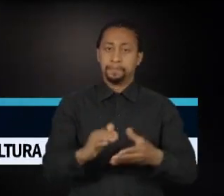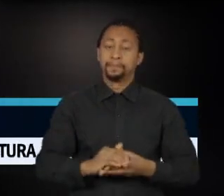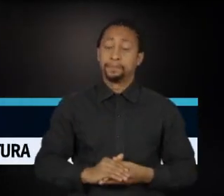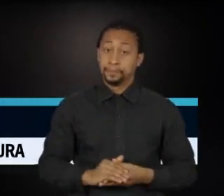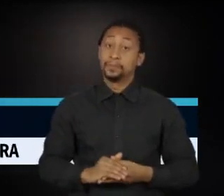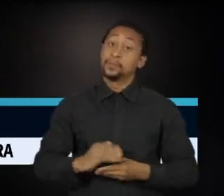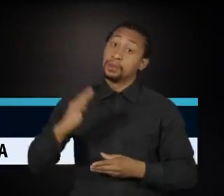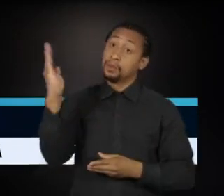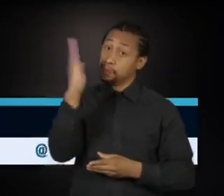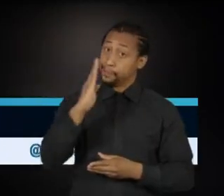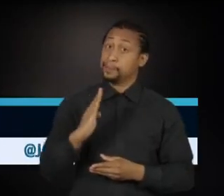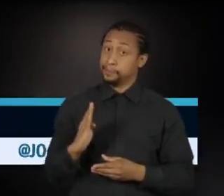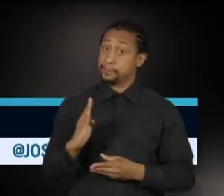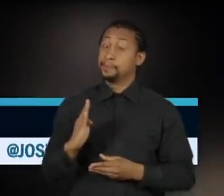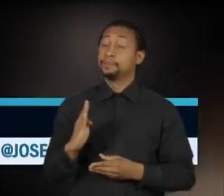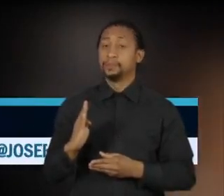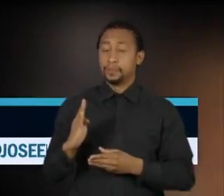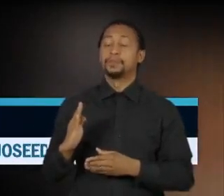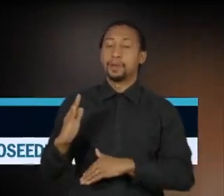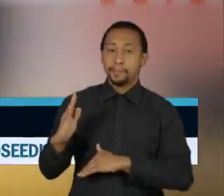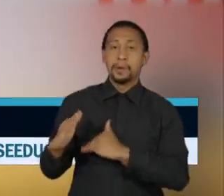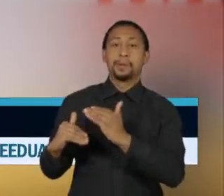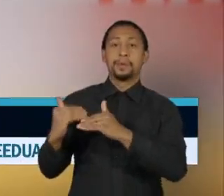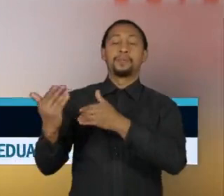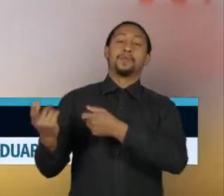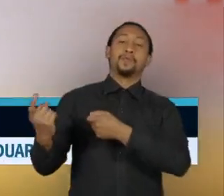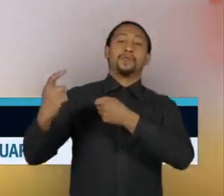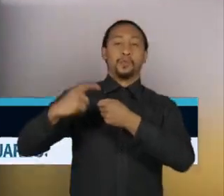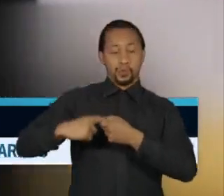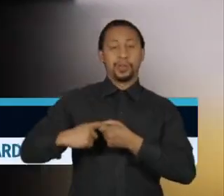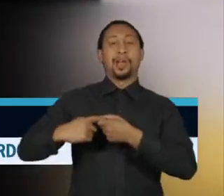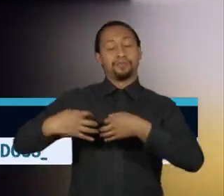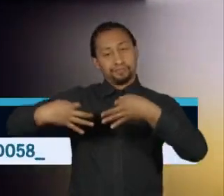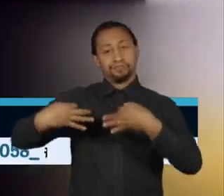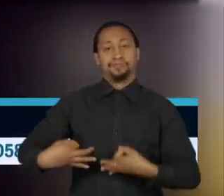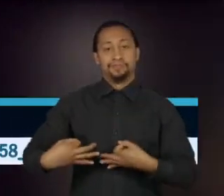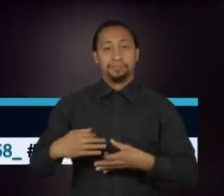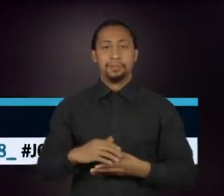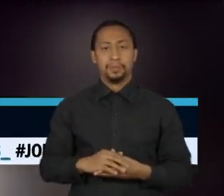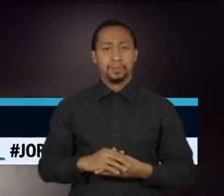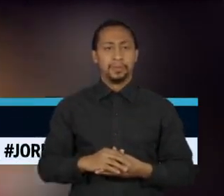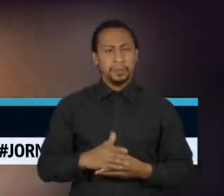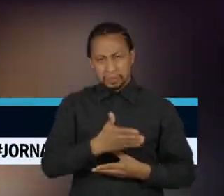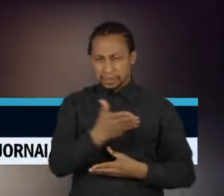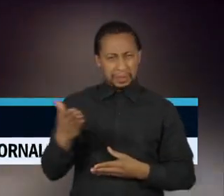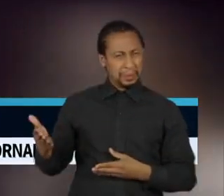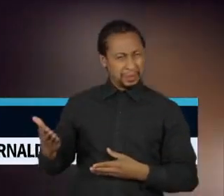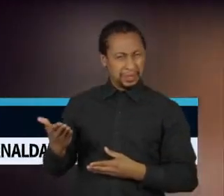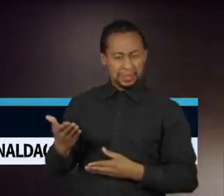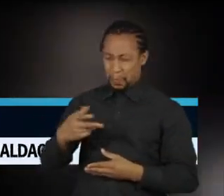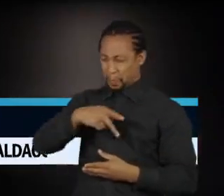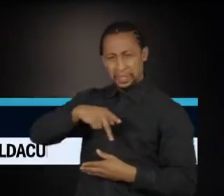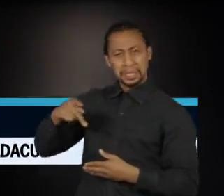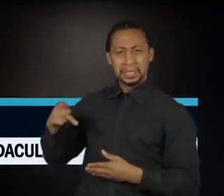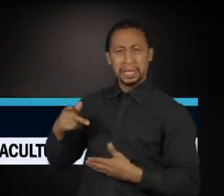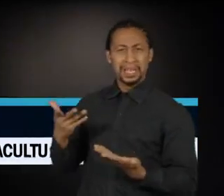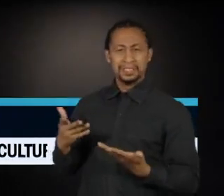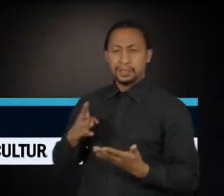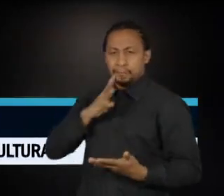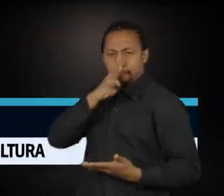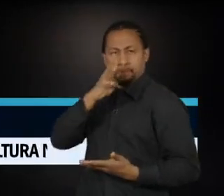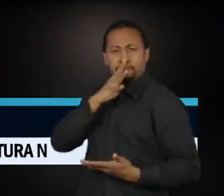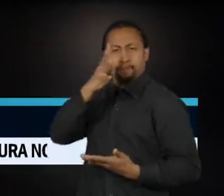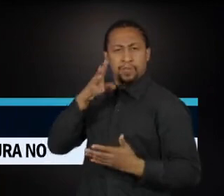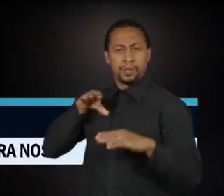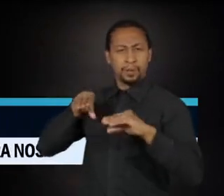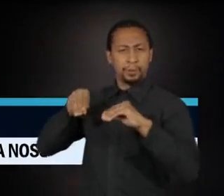vai votar a civilidade. Vocês não vão ter um presidente desaforado querendo intervir na